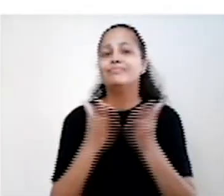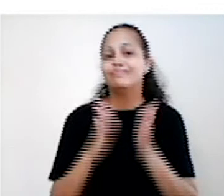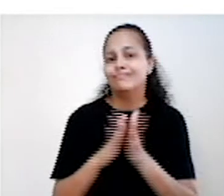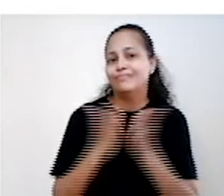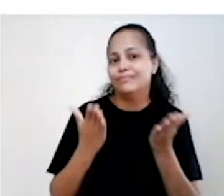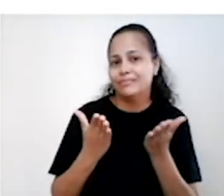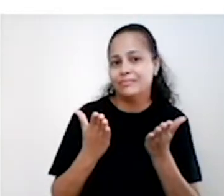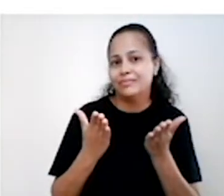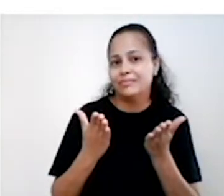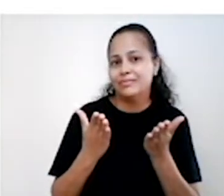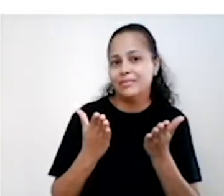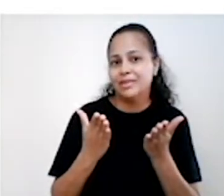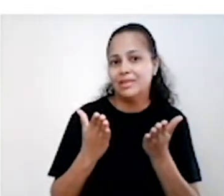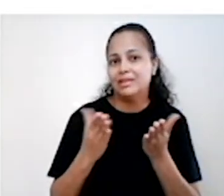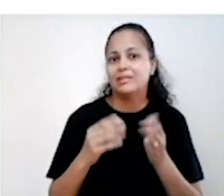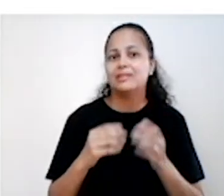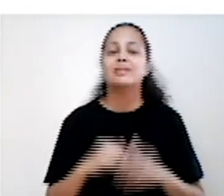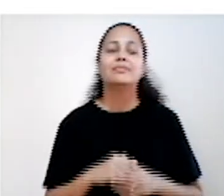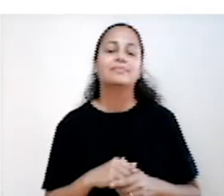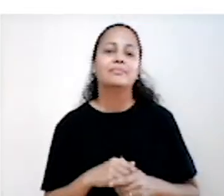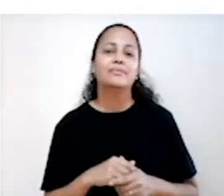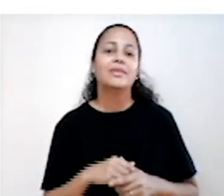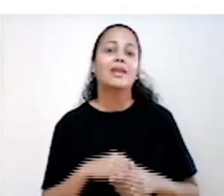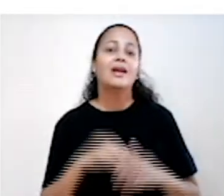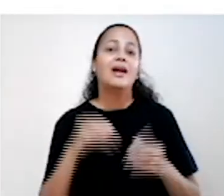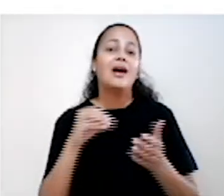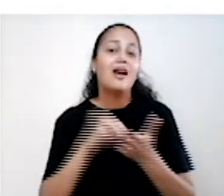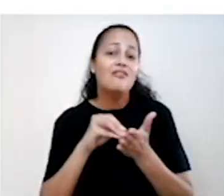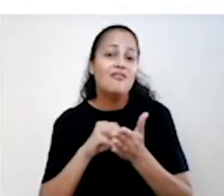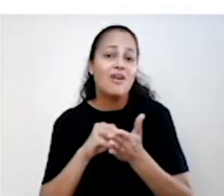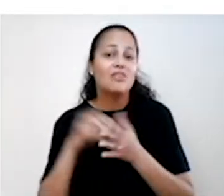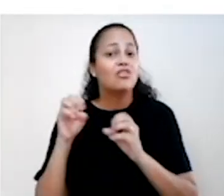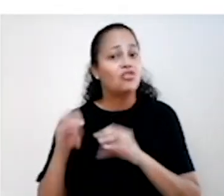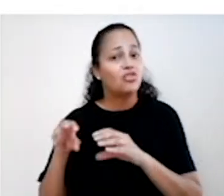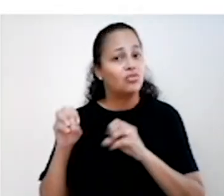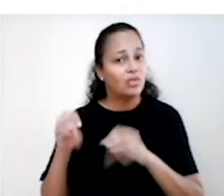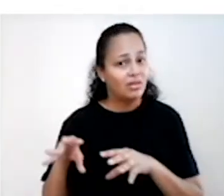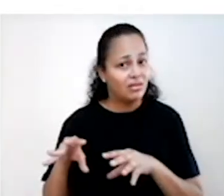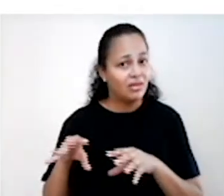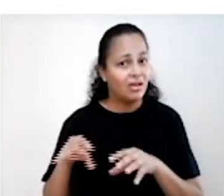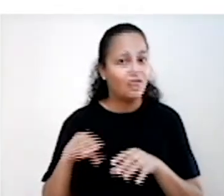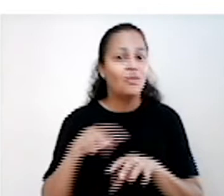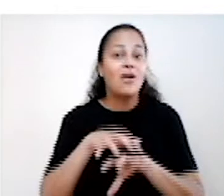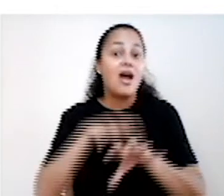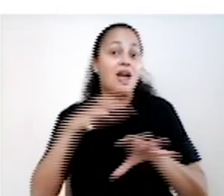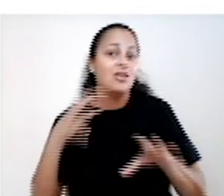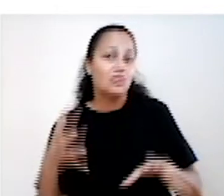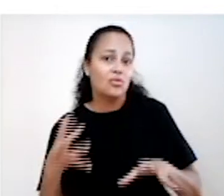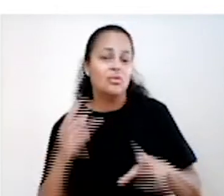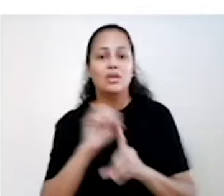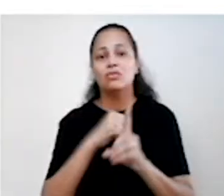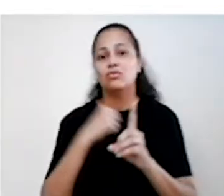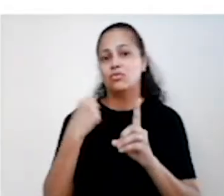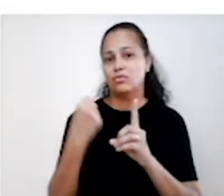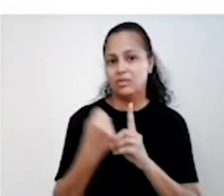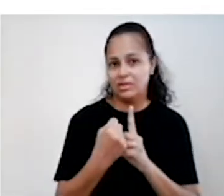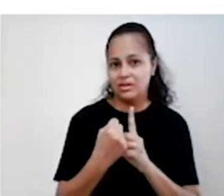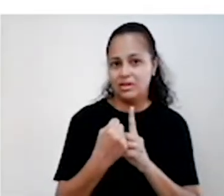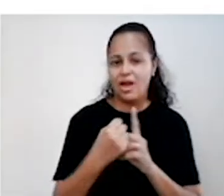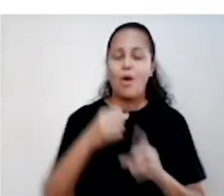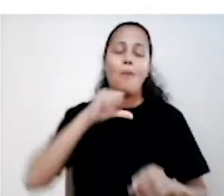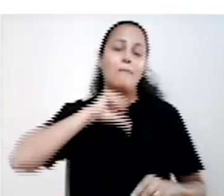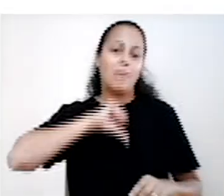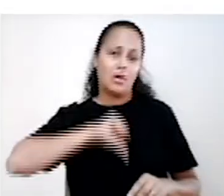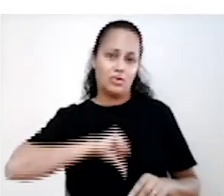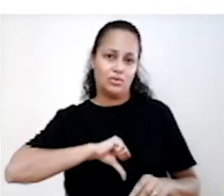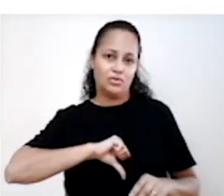miséria ou pobreza, desvantagem nutritiva ou educacional, exclusão social, pouca habilidade social, baixa